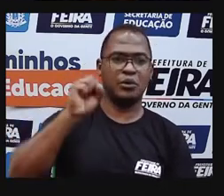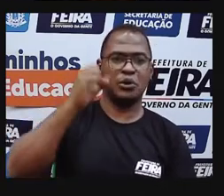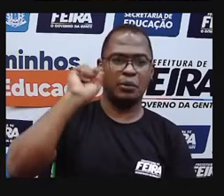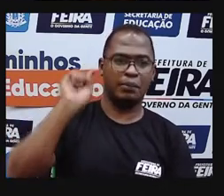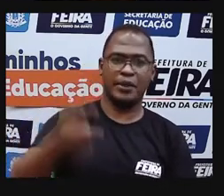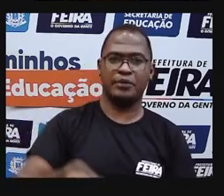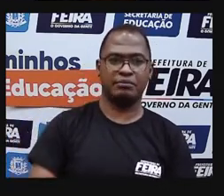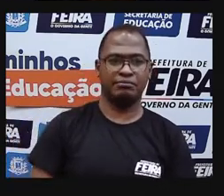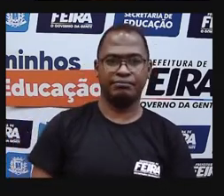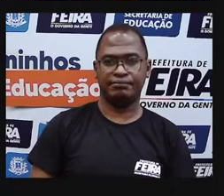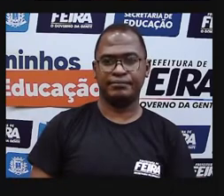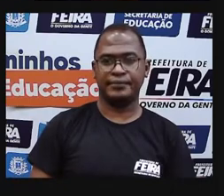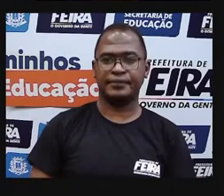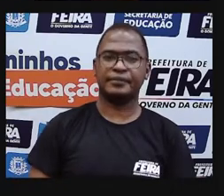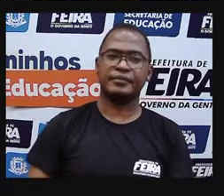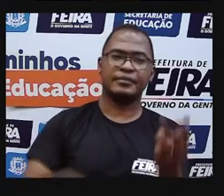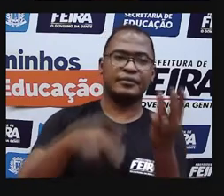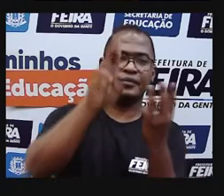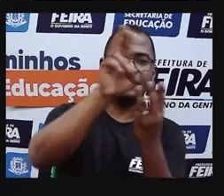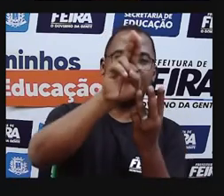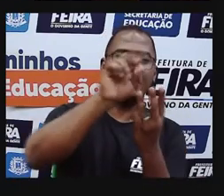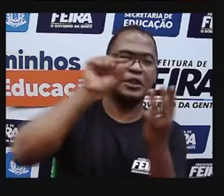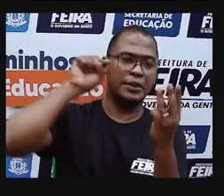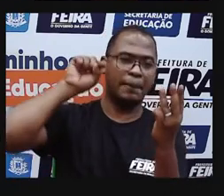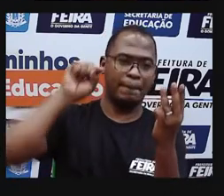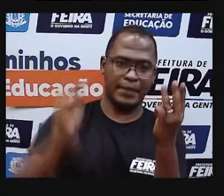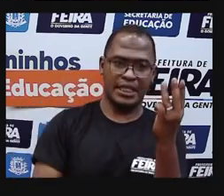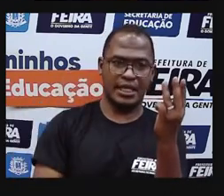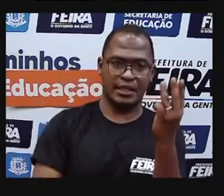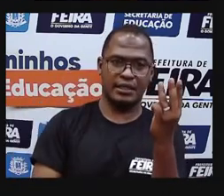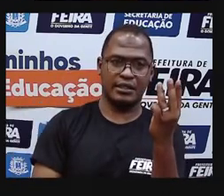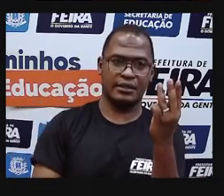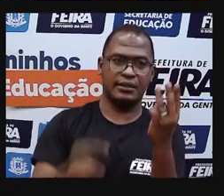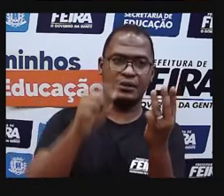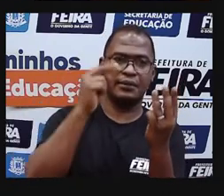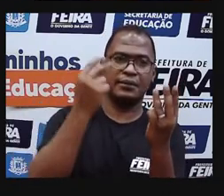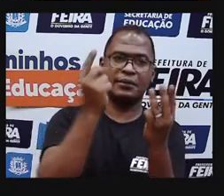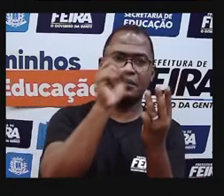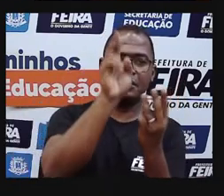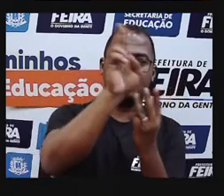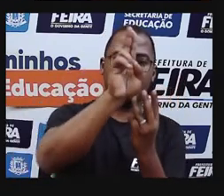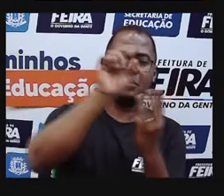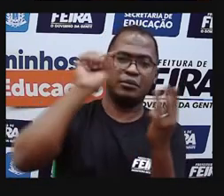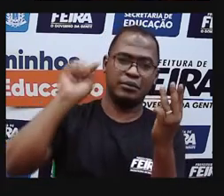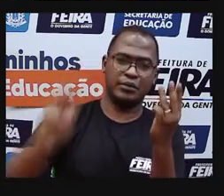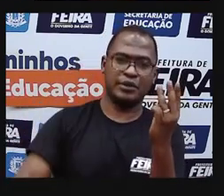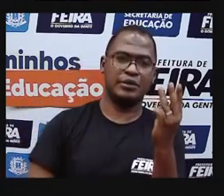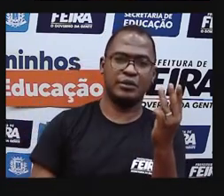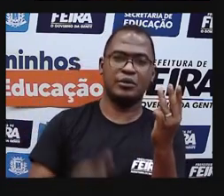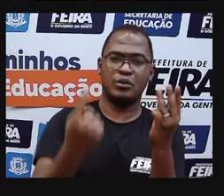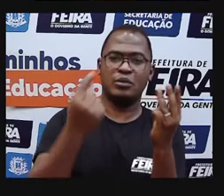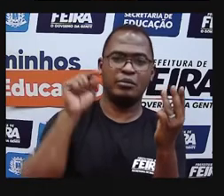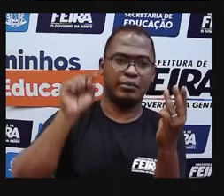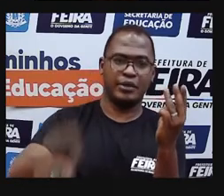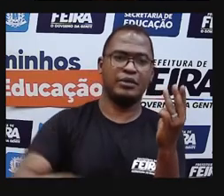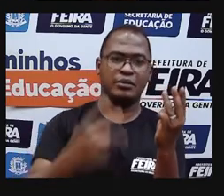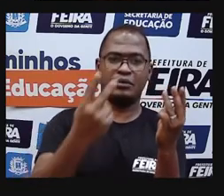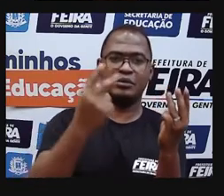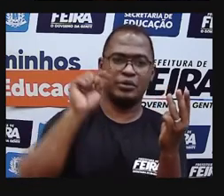a unidade, tá? Unidade de milhar. Um mil, dois mil, três mil, tá?